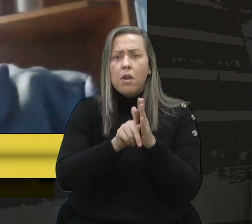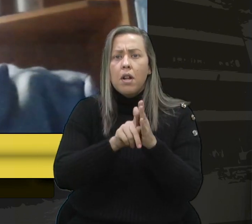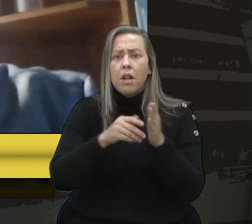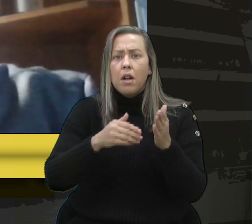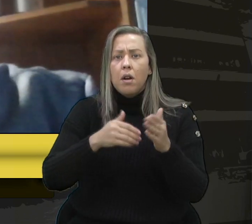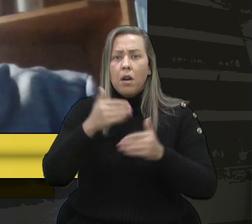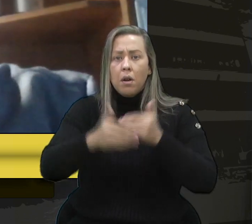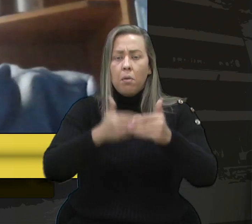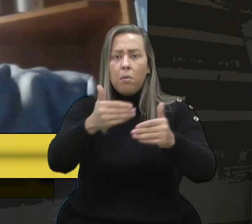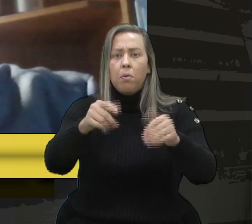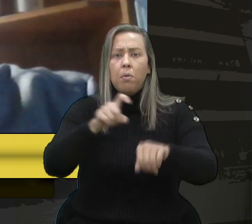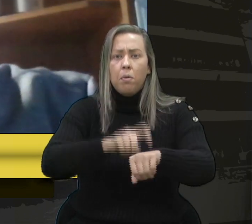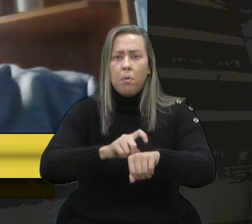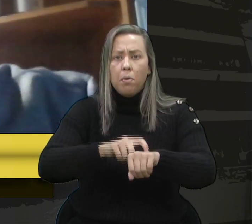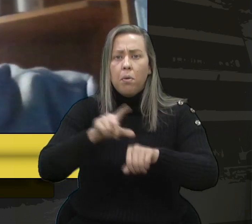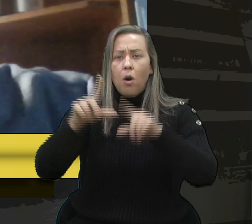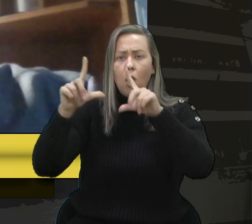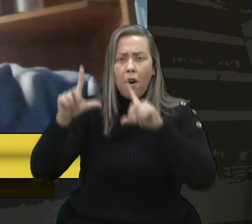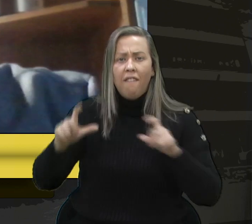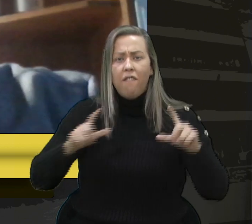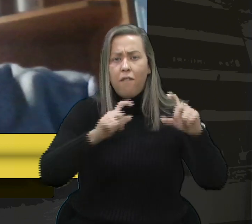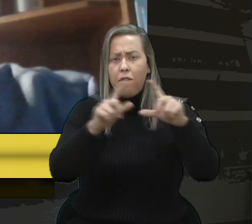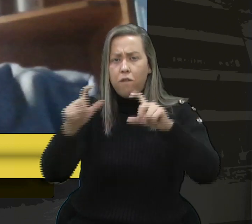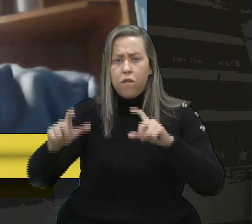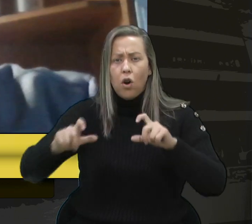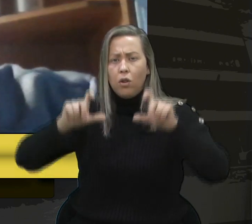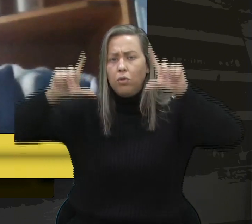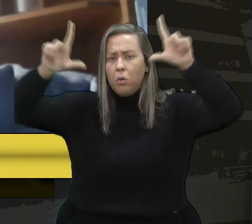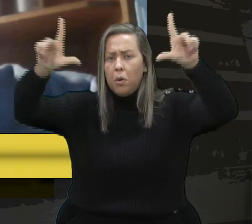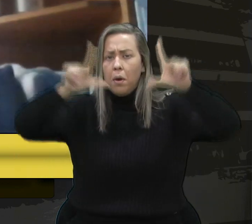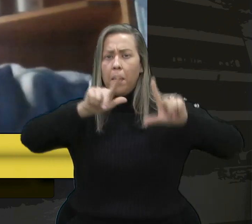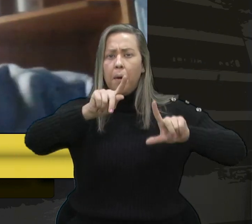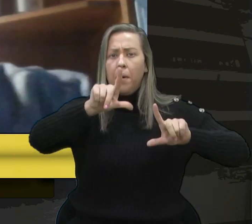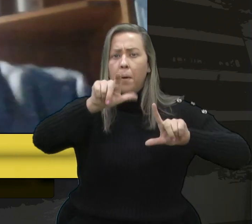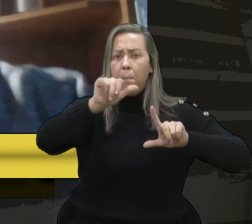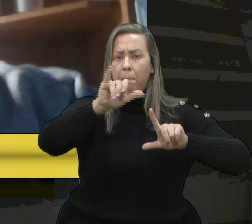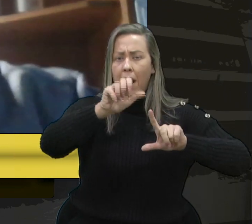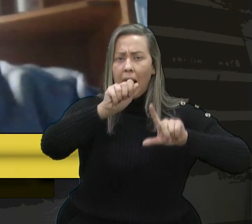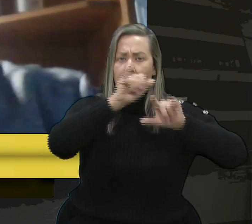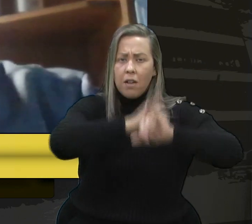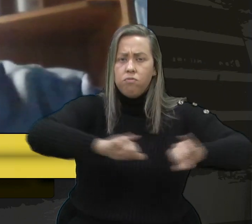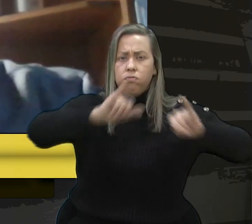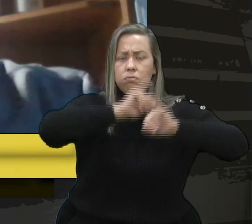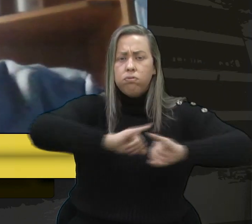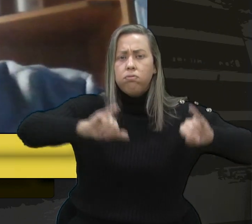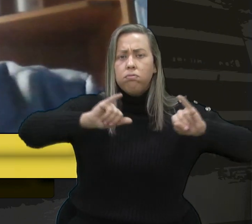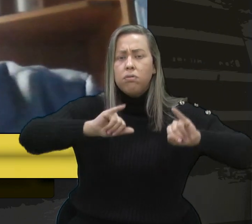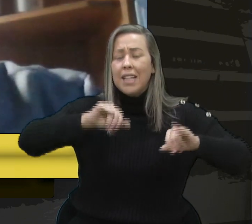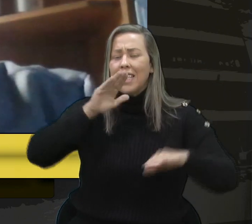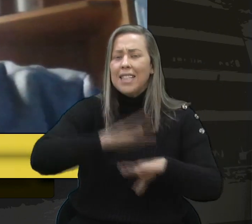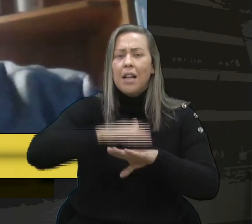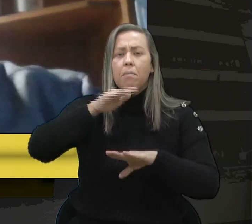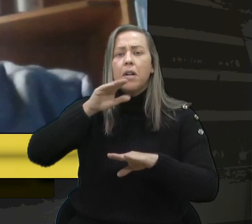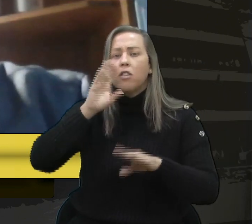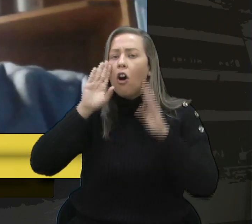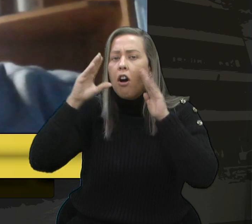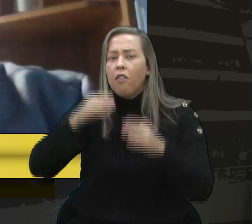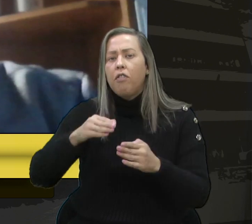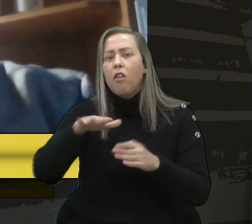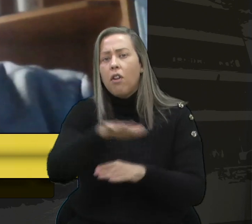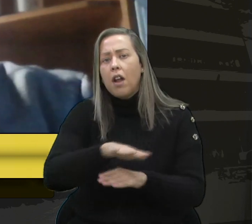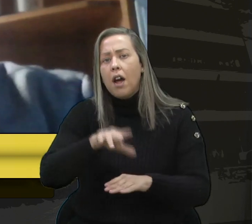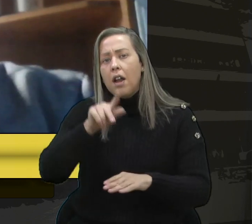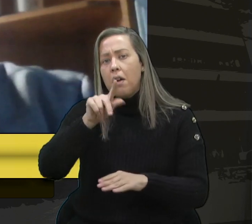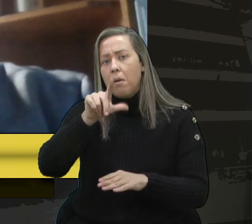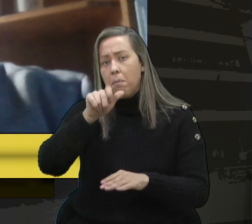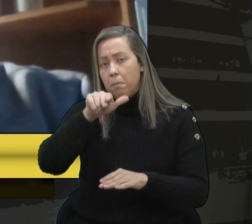eleitoral. Teve gente que tirou foto aí na placa e fez campanha incisivamente nessa questão, o que não